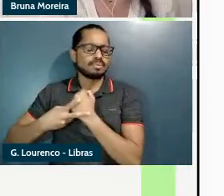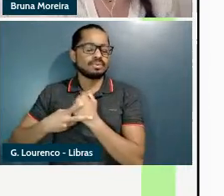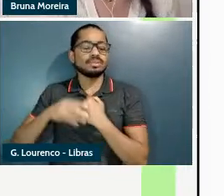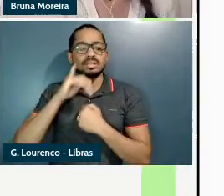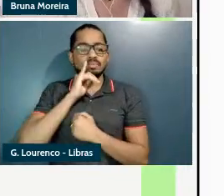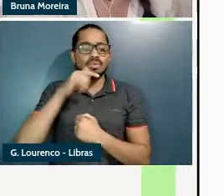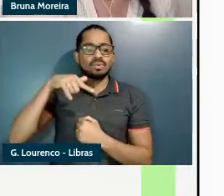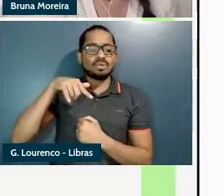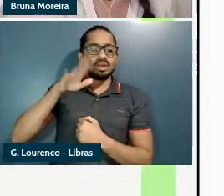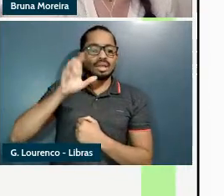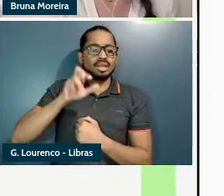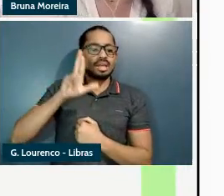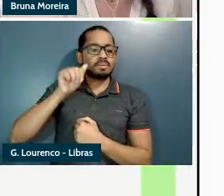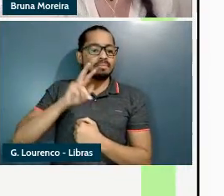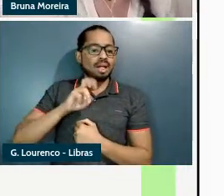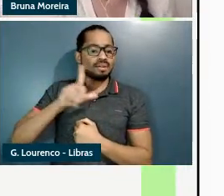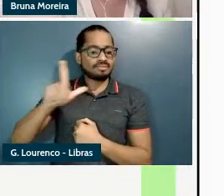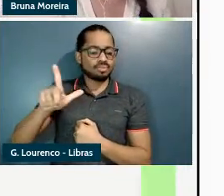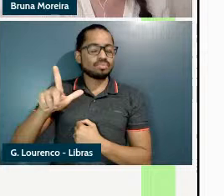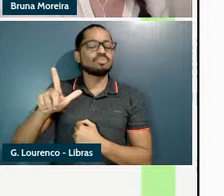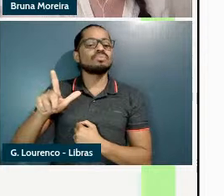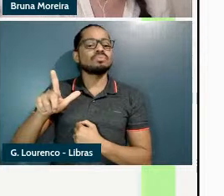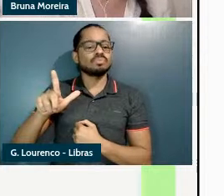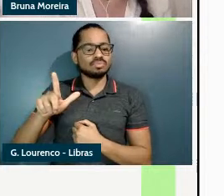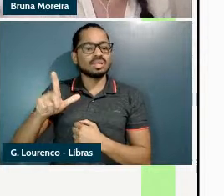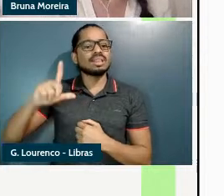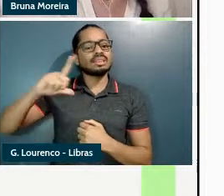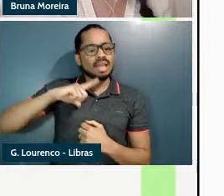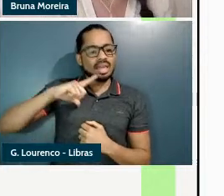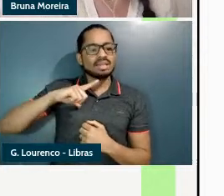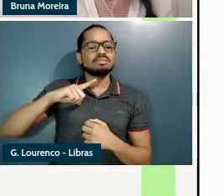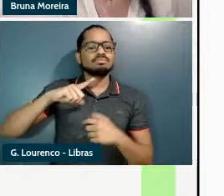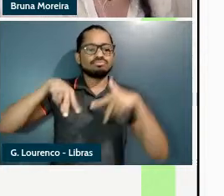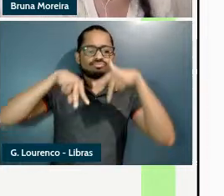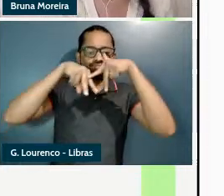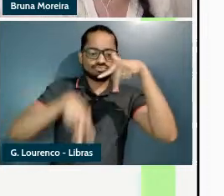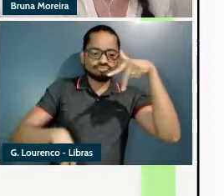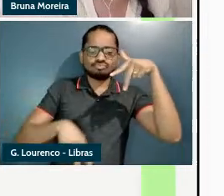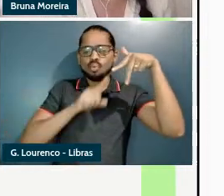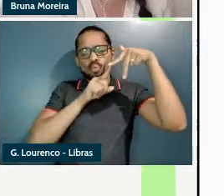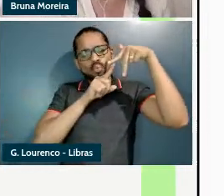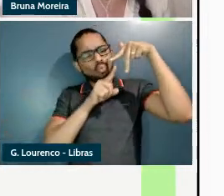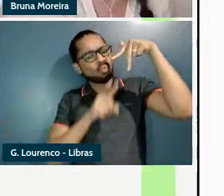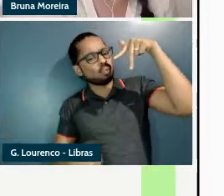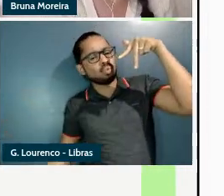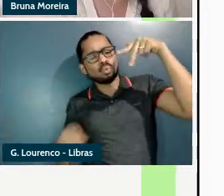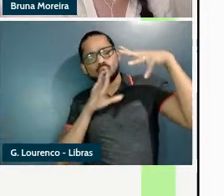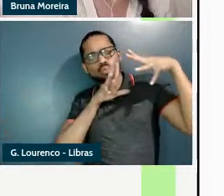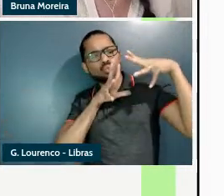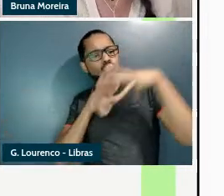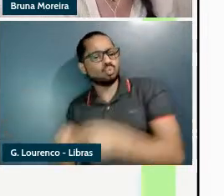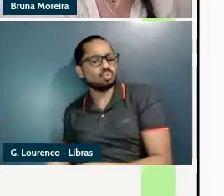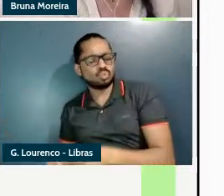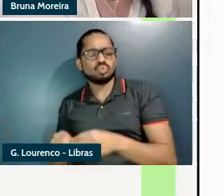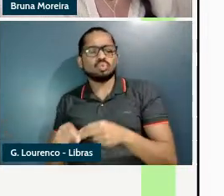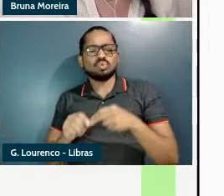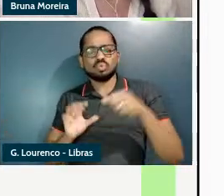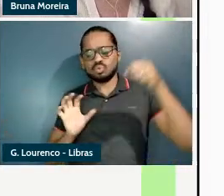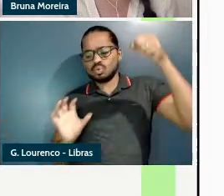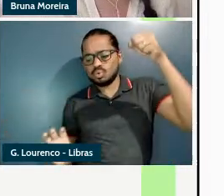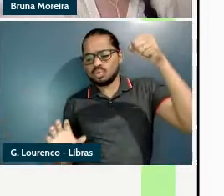por exemplo passível de ser quebrado vai ter uma estrutura completa com as projeções de resultado de processo